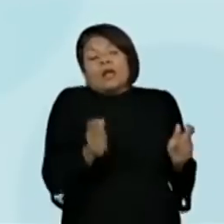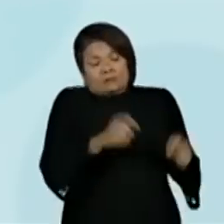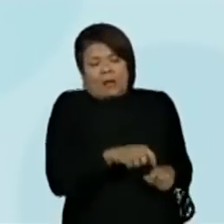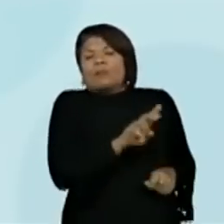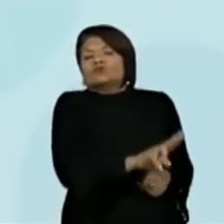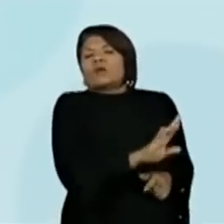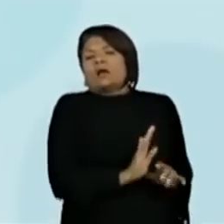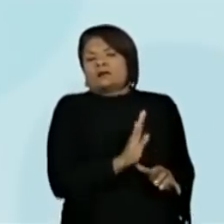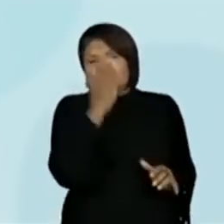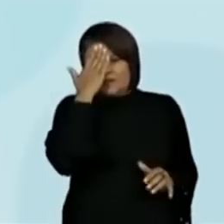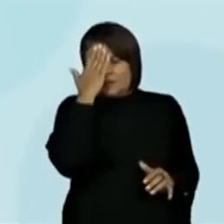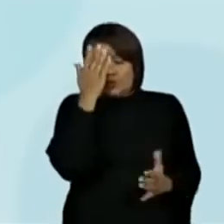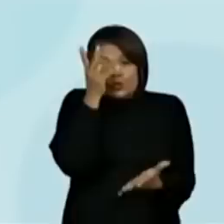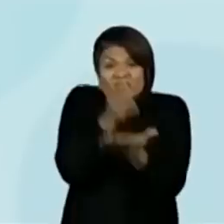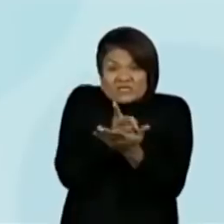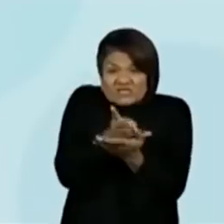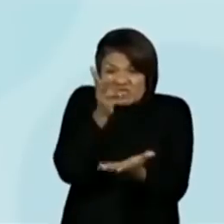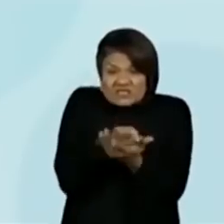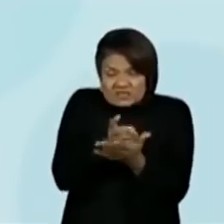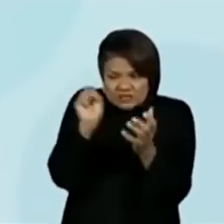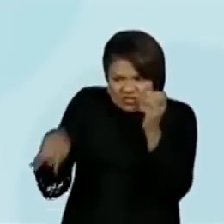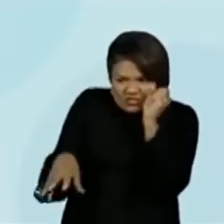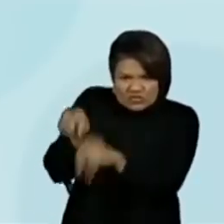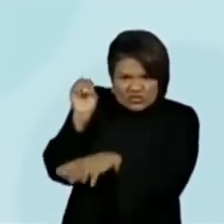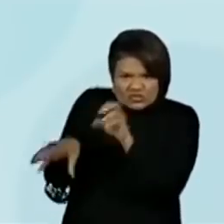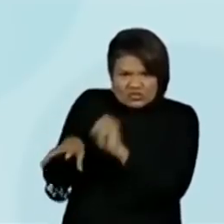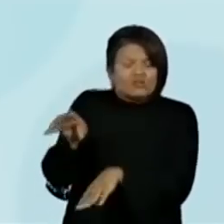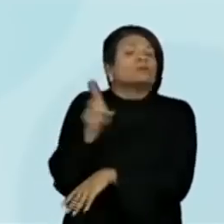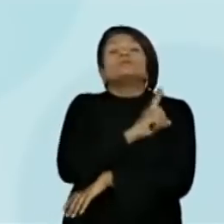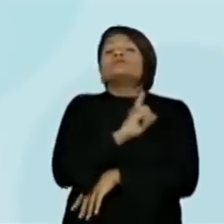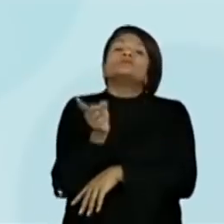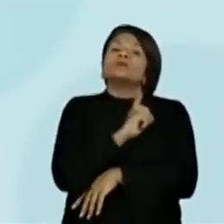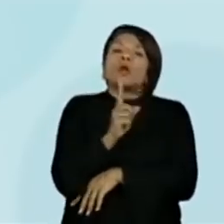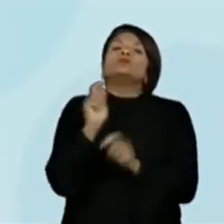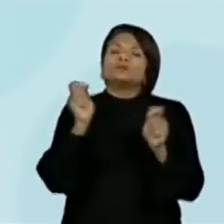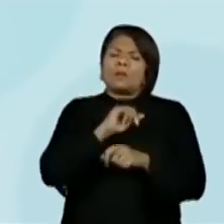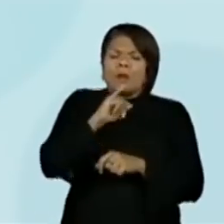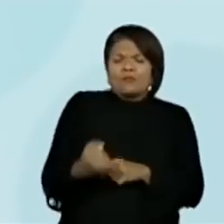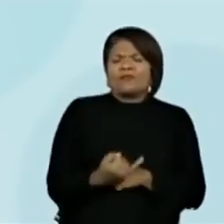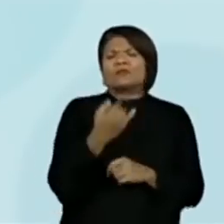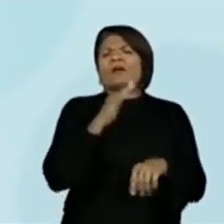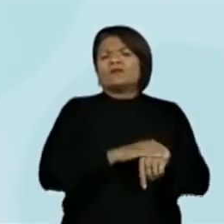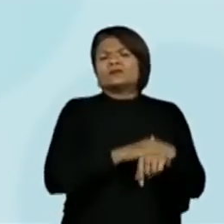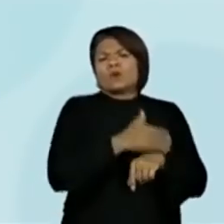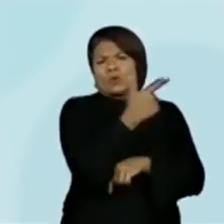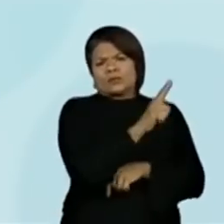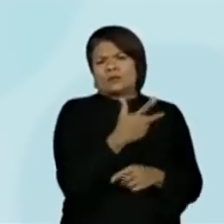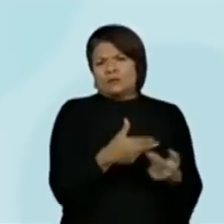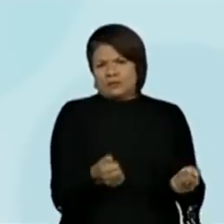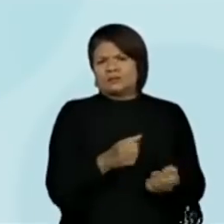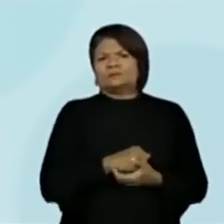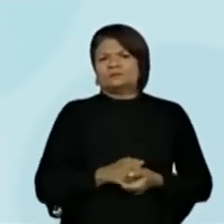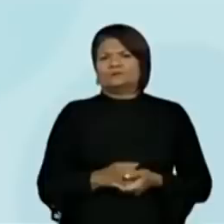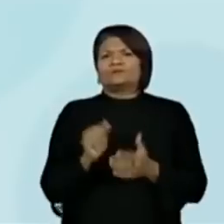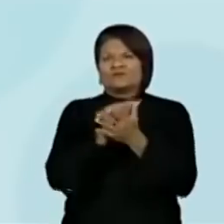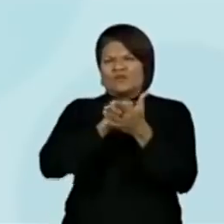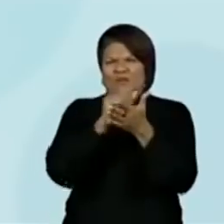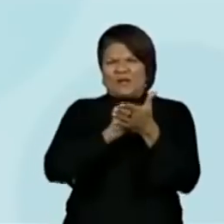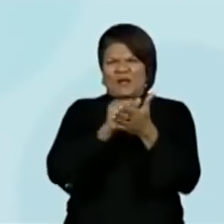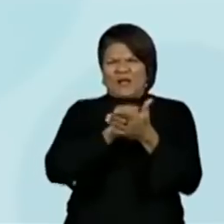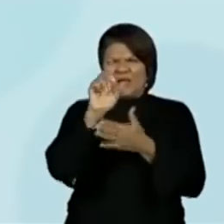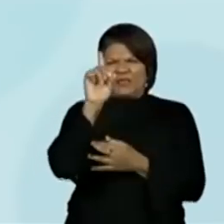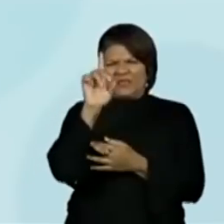uso. Está sem condições de uso. Deixa eu apagar esse D que está feio, né? Não parece